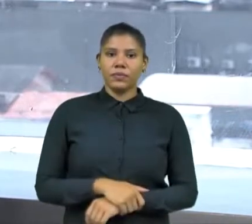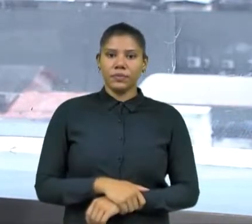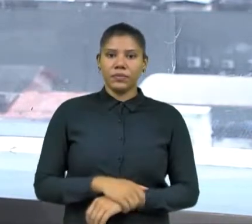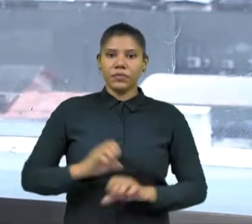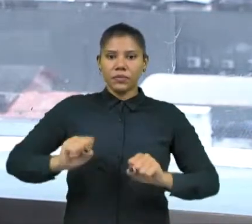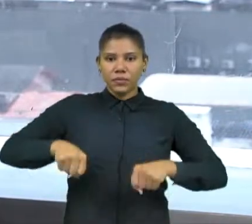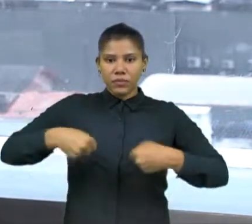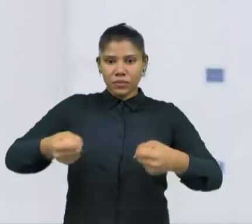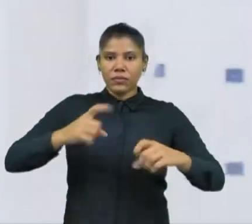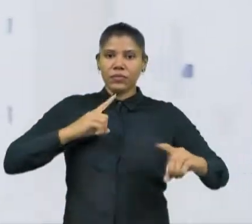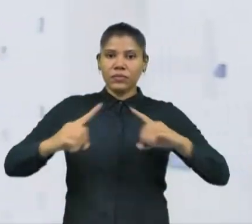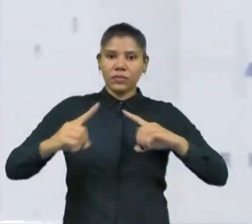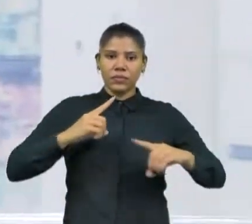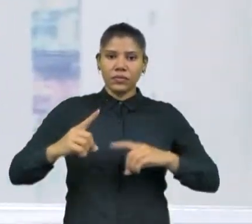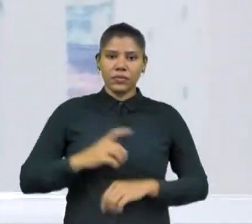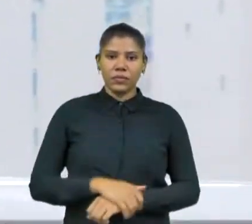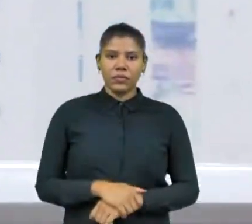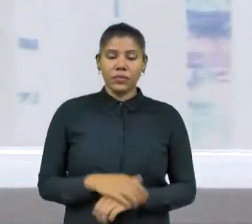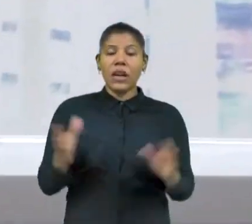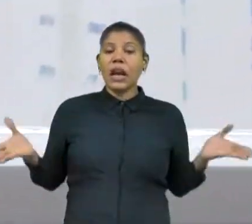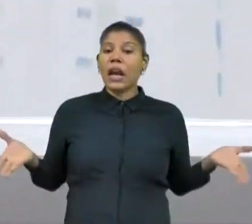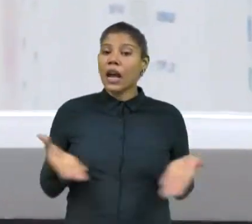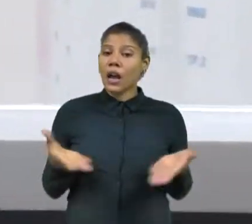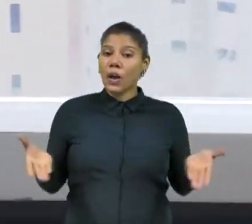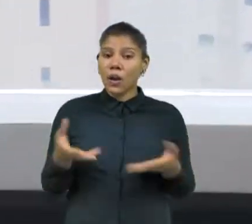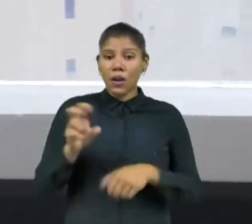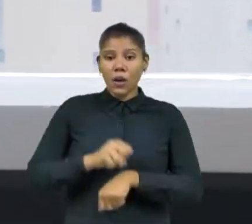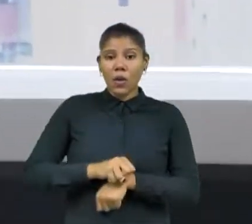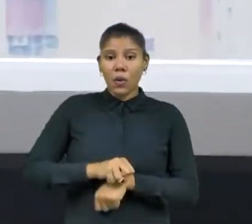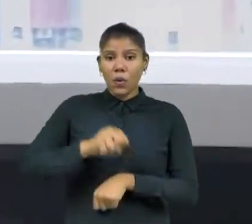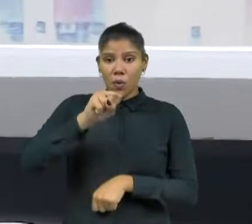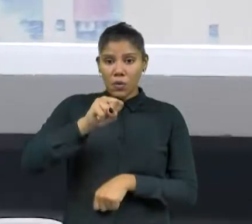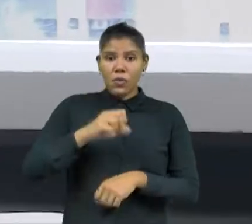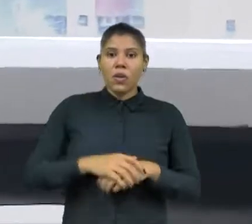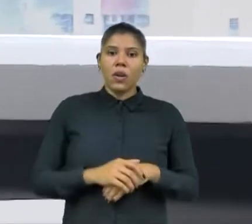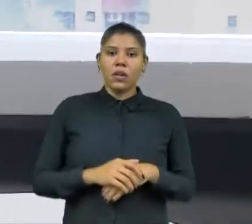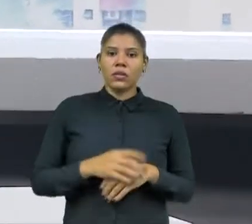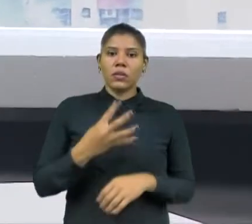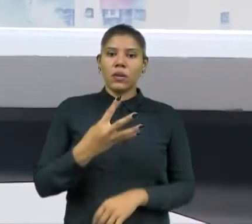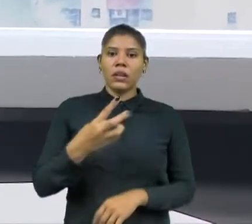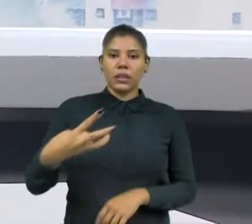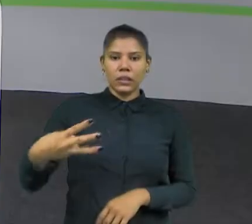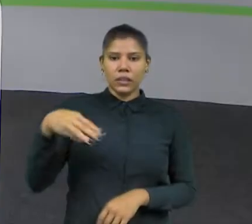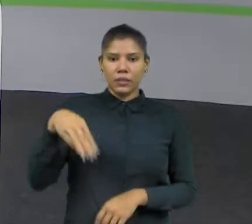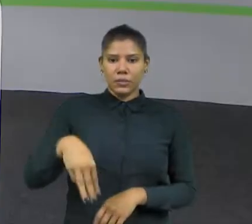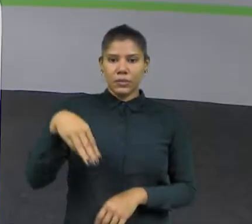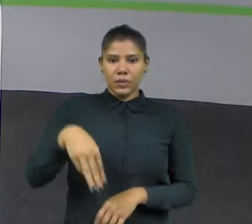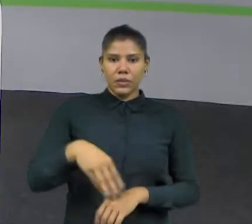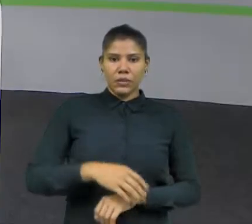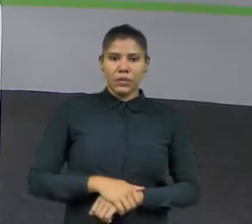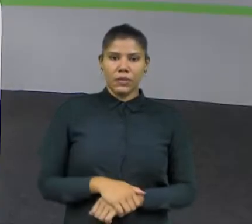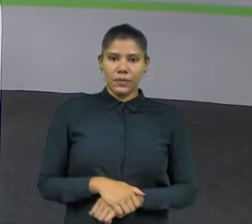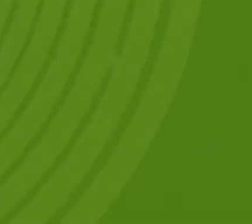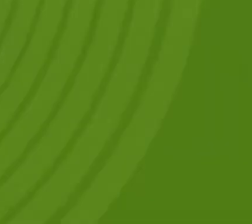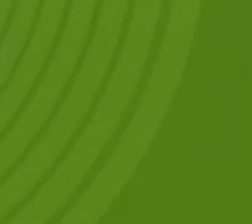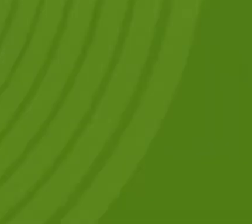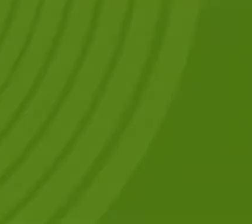da Democracia. Agora, 8h43. Nós voltamos já.